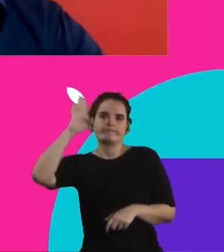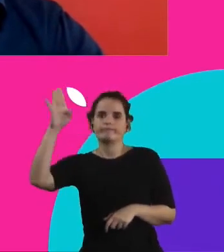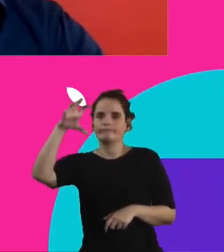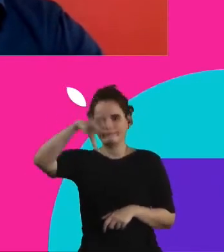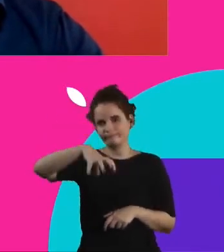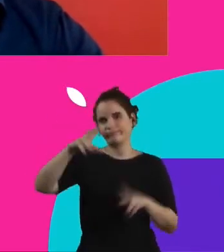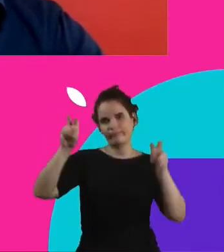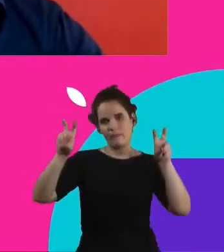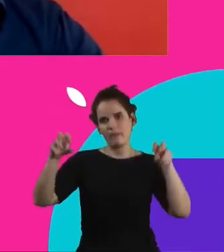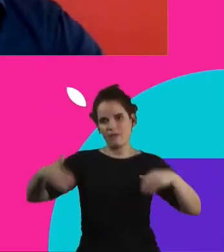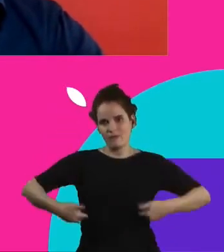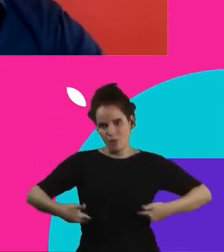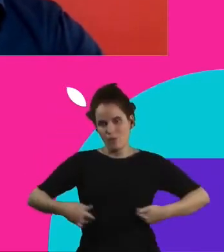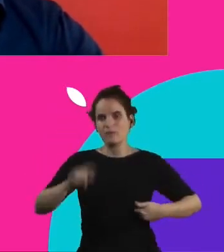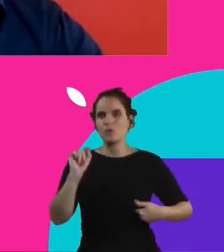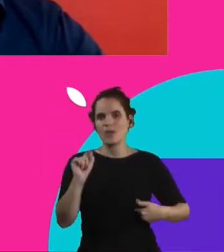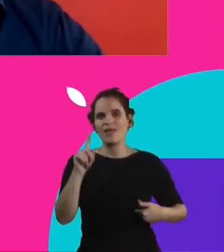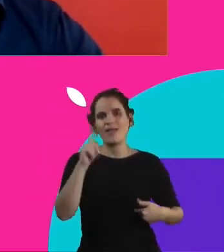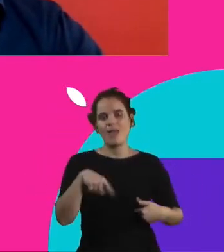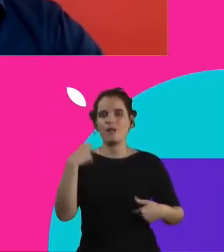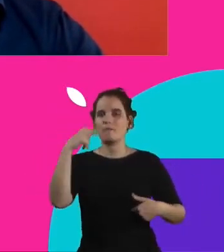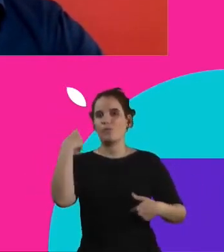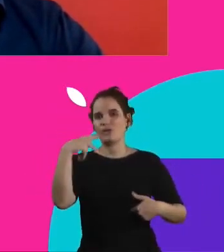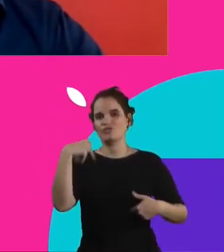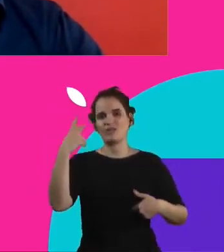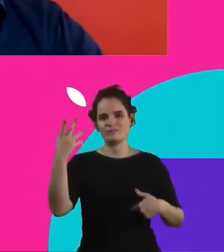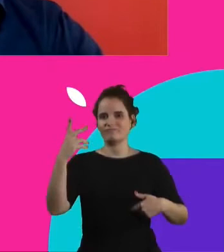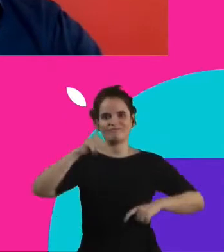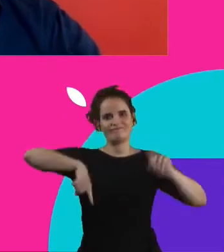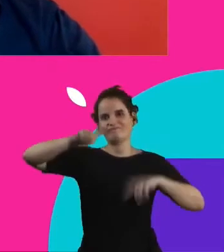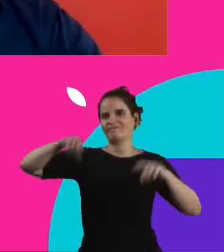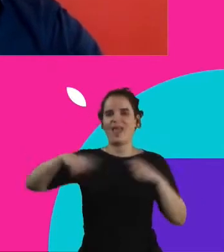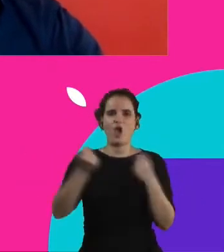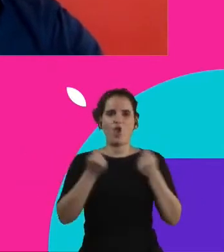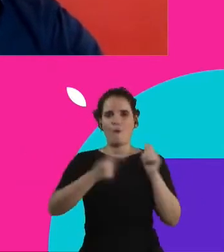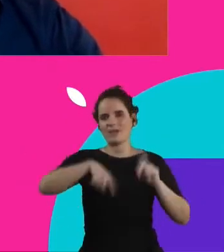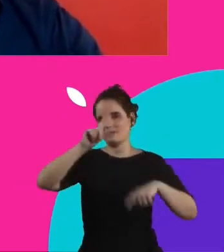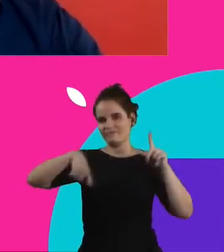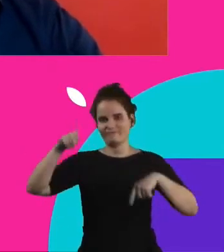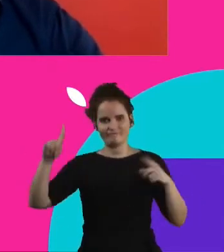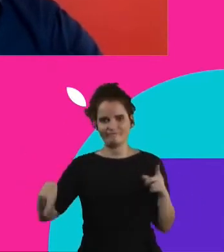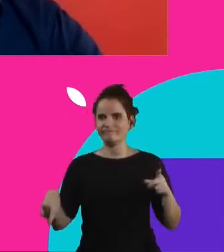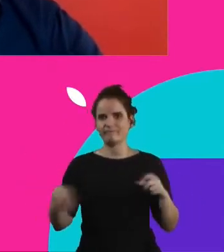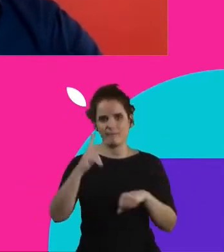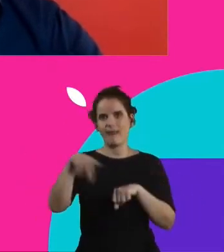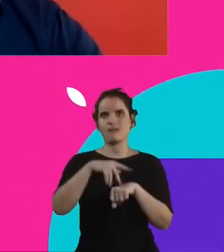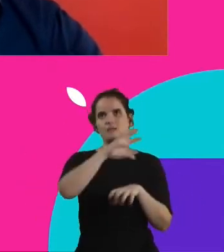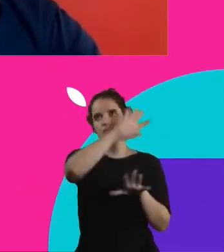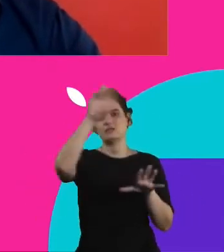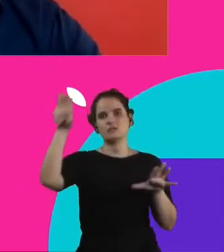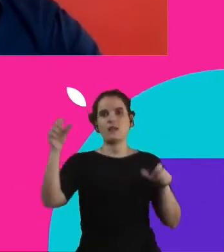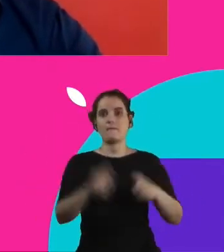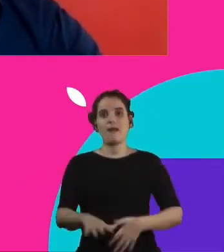fome, que é a grande instabilidade política e econômica dos países. a gente olhar lá no mapa, o